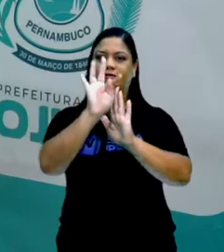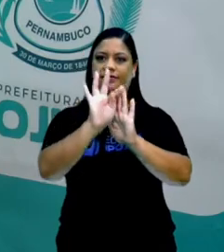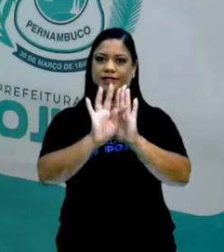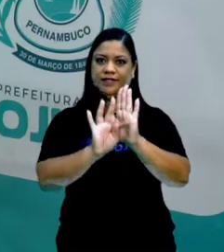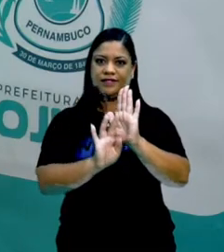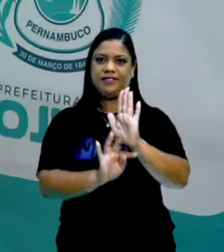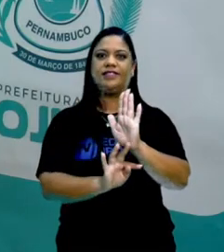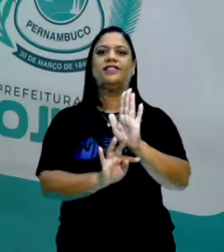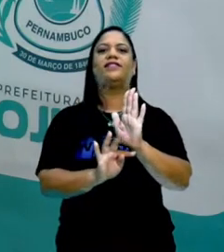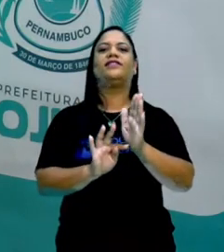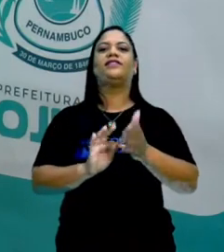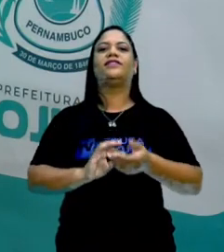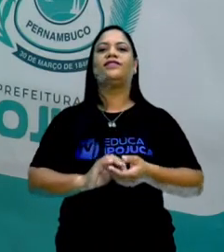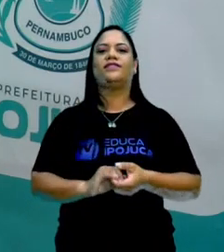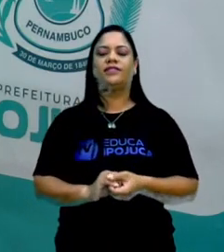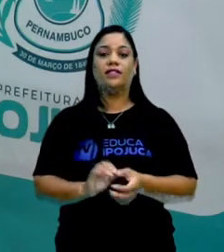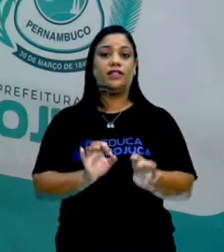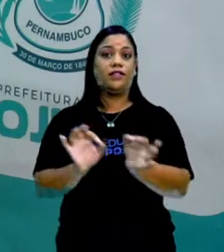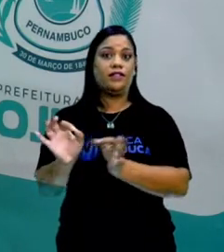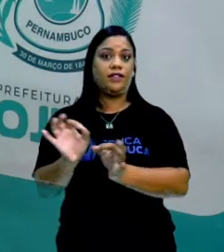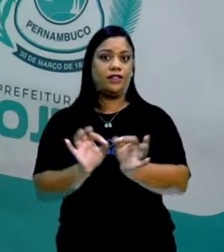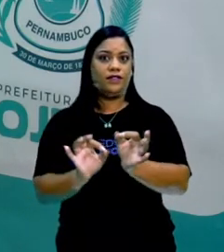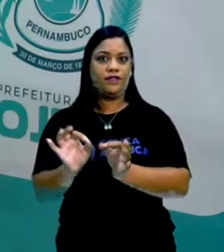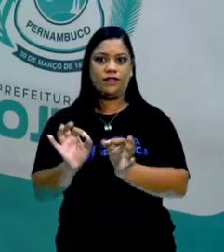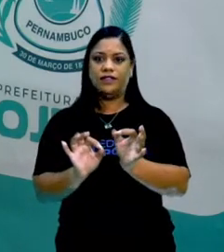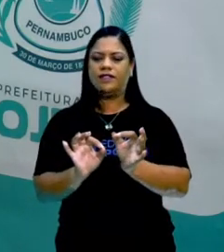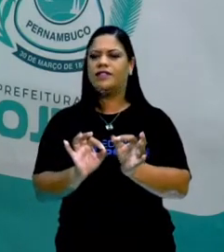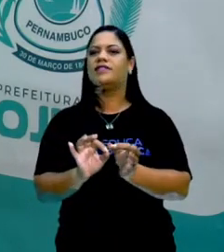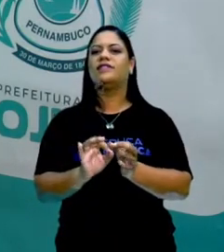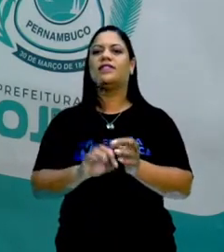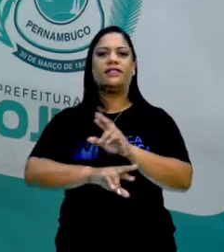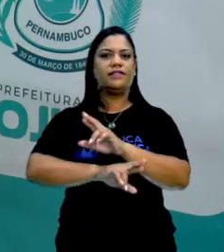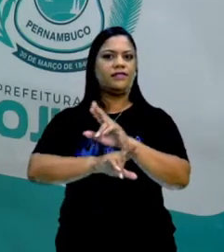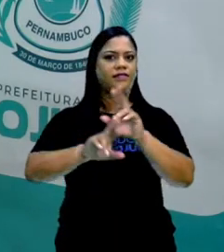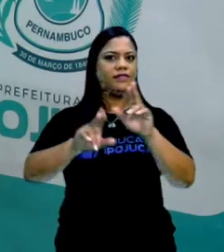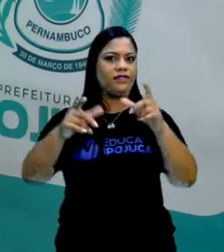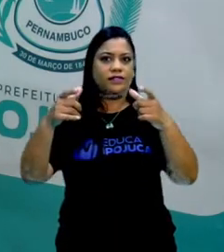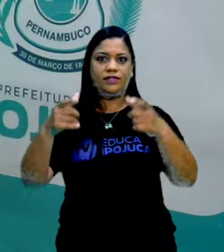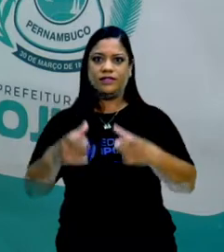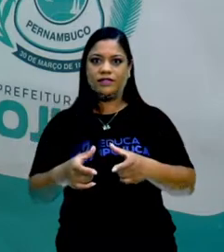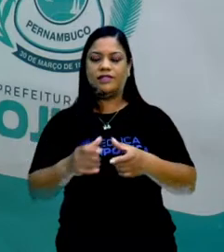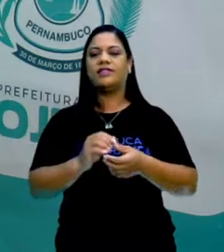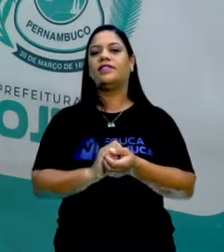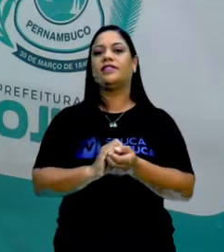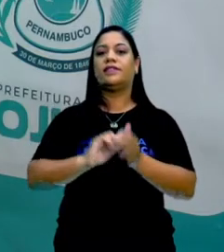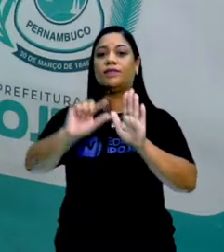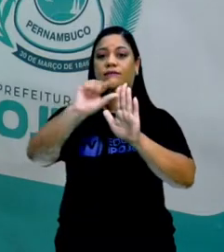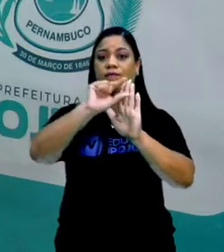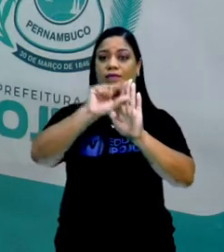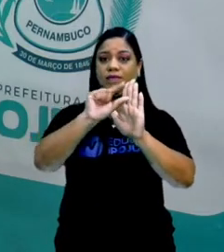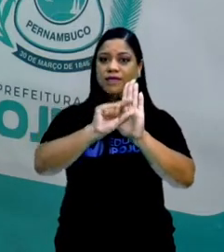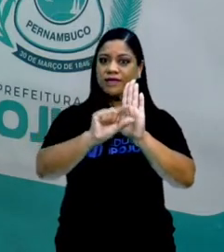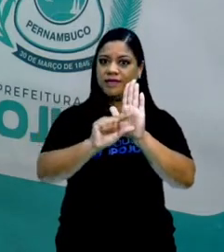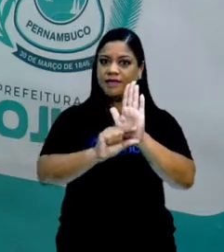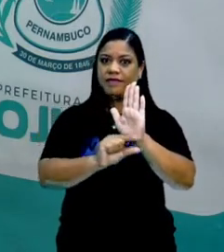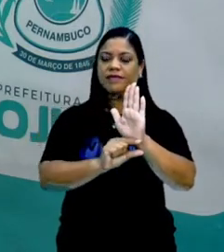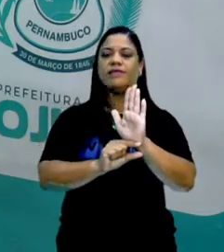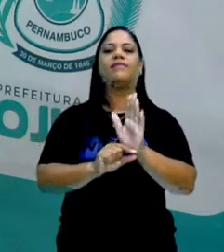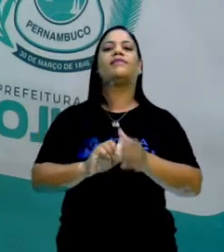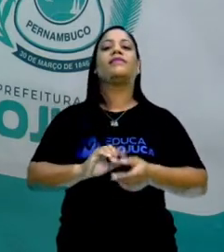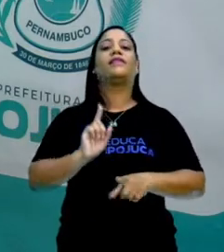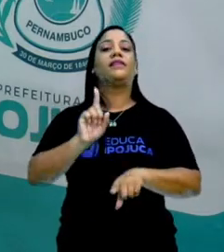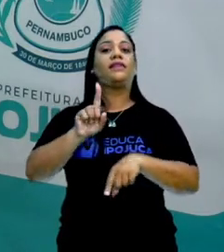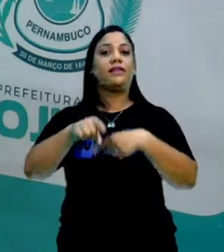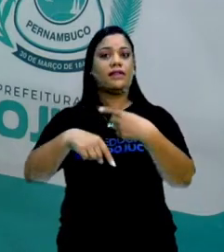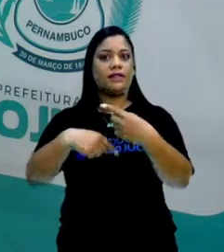planilha, eu vou organizar em um gráfico, eu posso organizar em um fichamento, tá certo? E